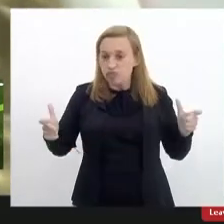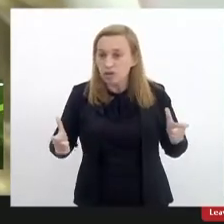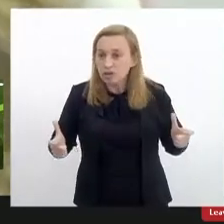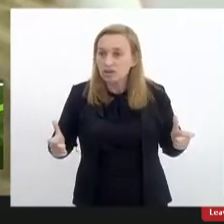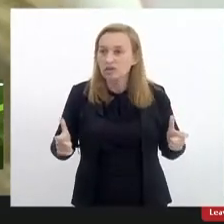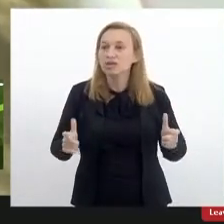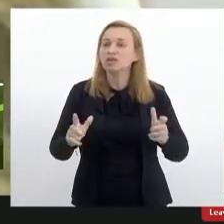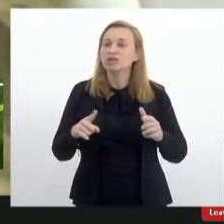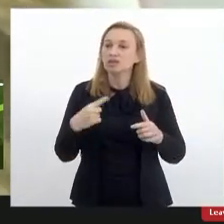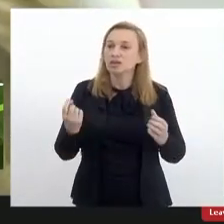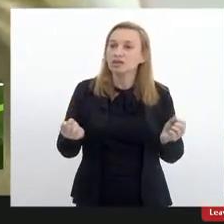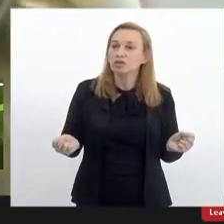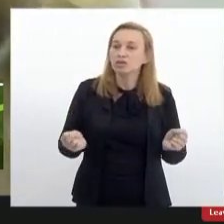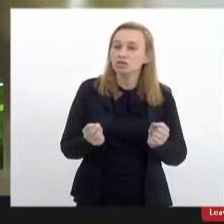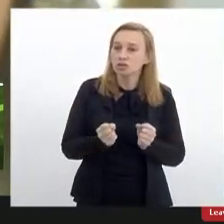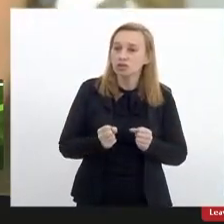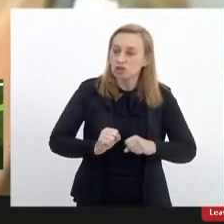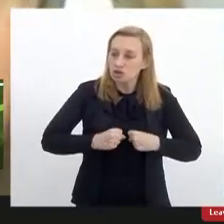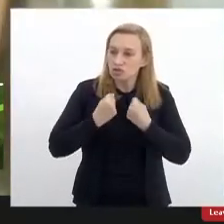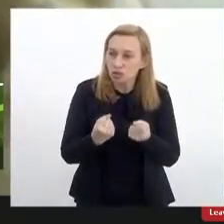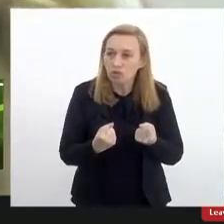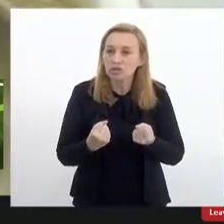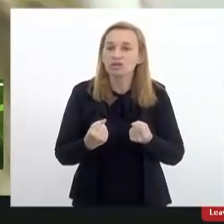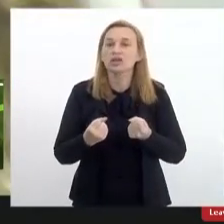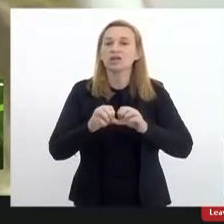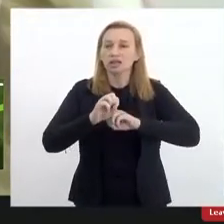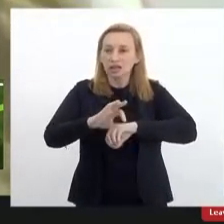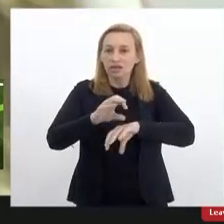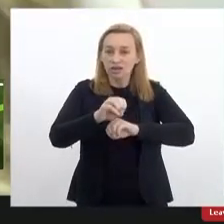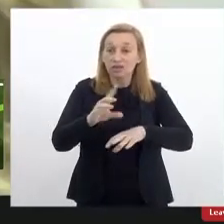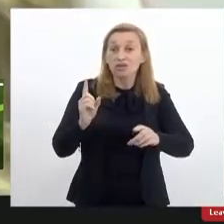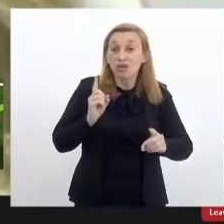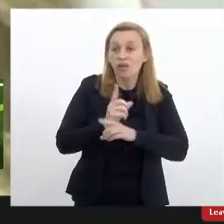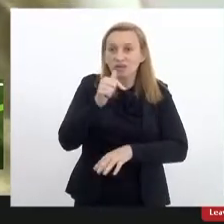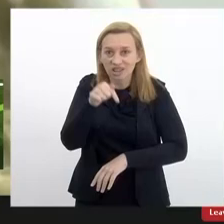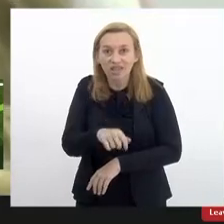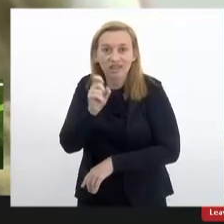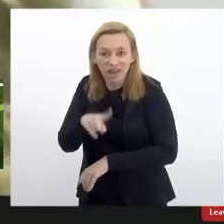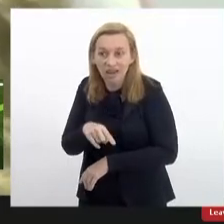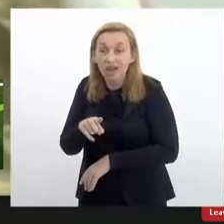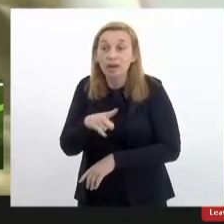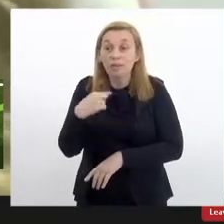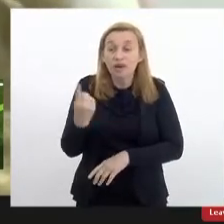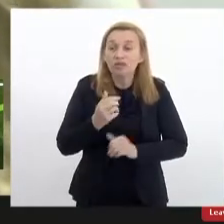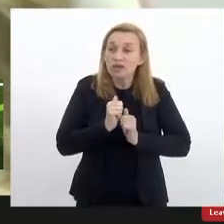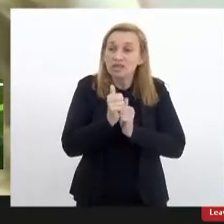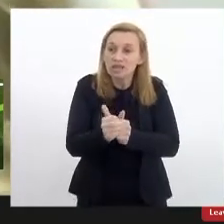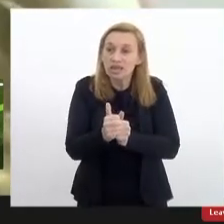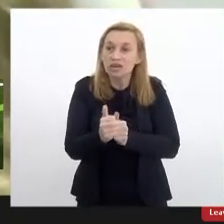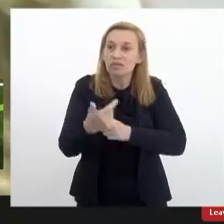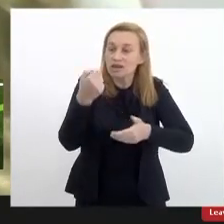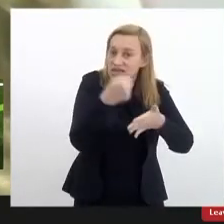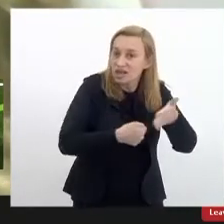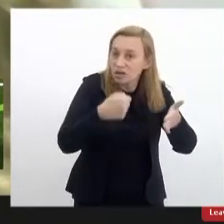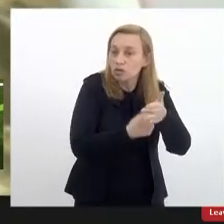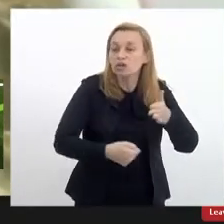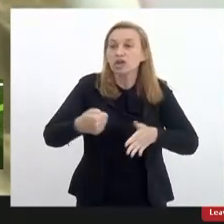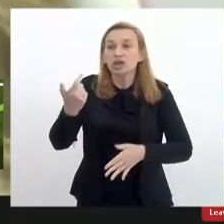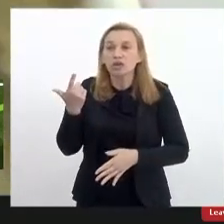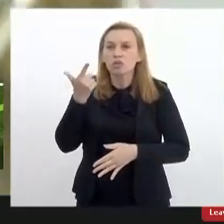nós somamos esforços com os parceiros expoentes da educação que aqui se encontram né para que a gente siga com essa luta e consiga